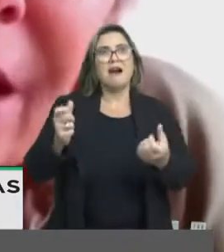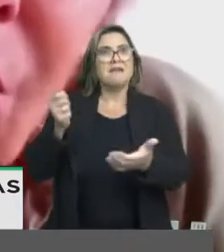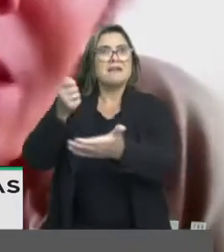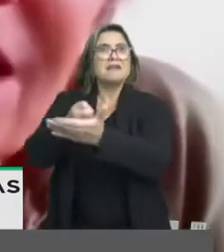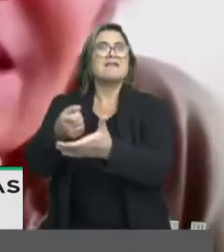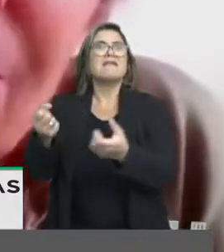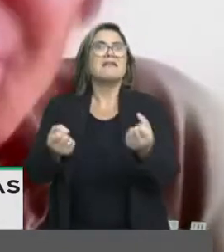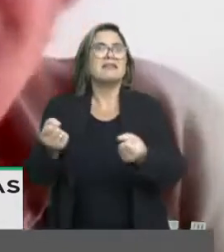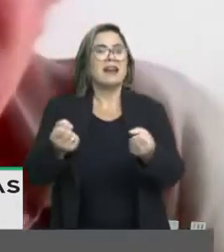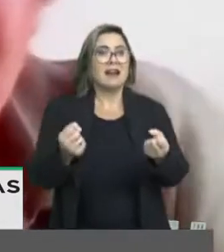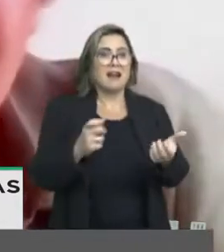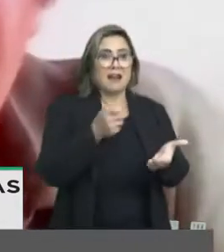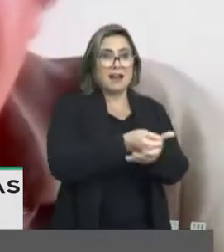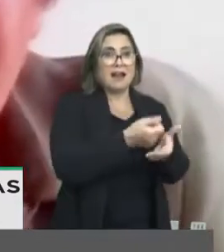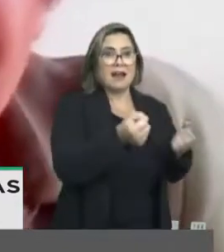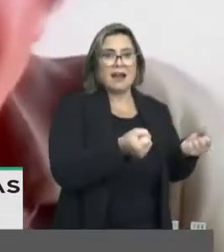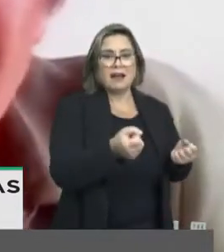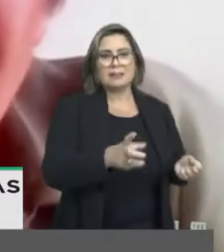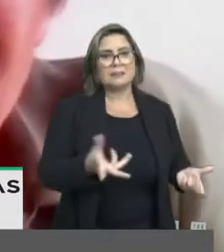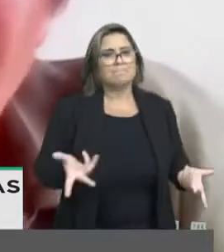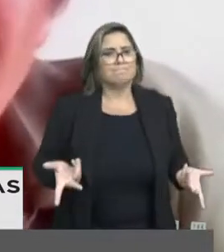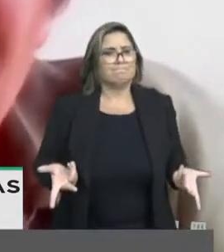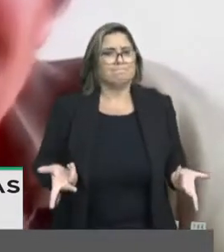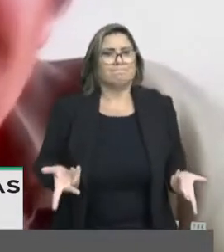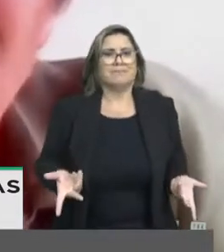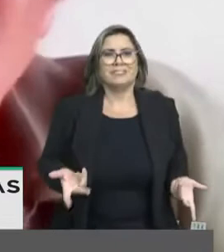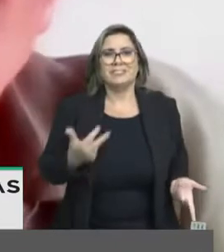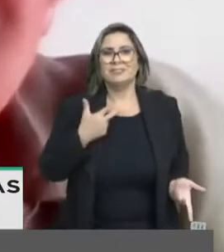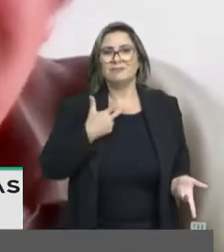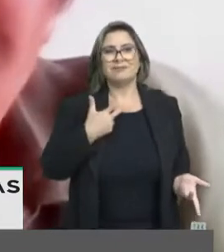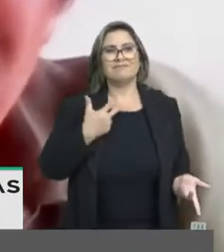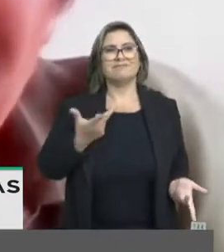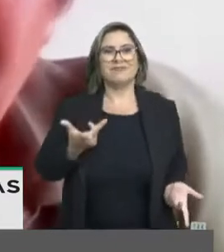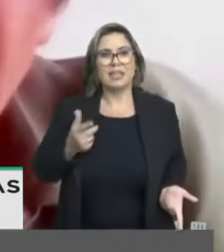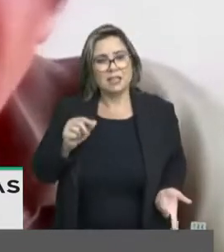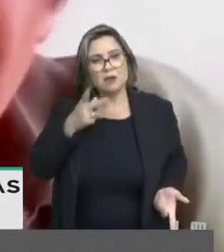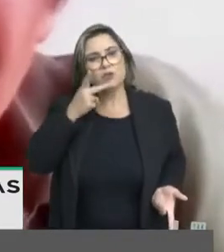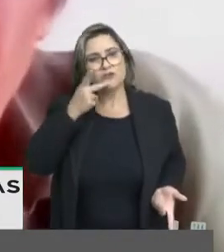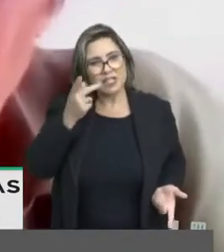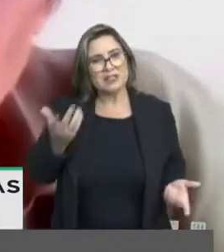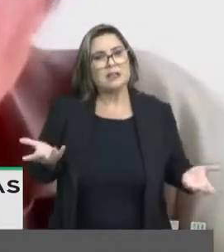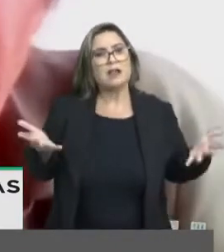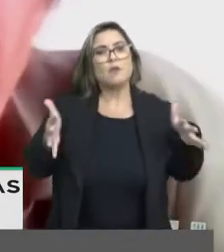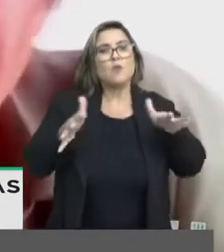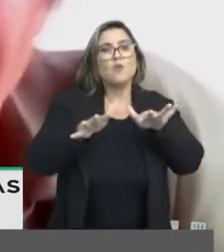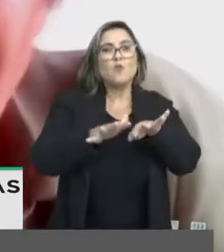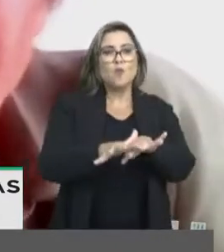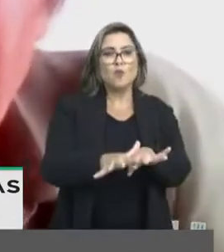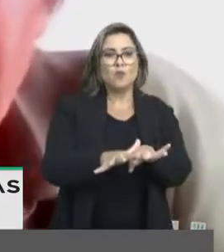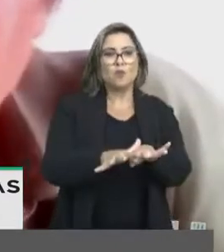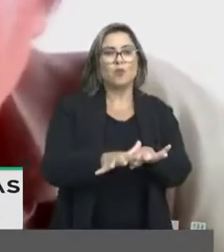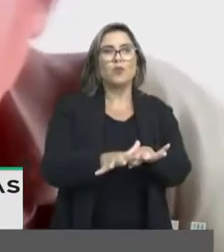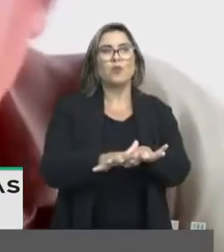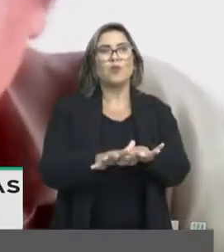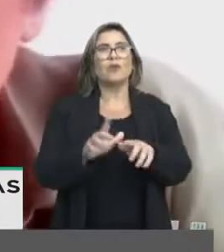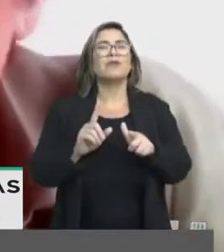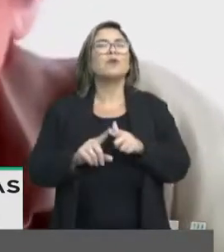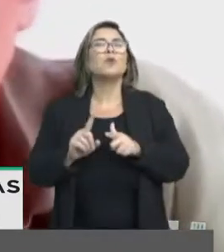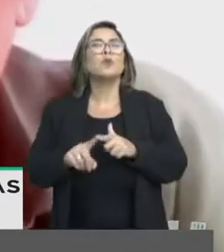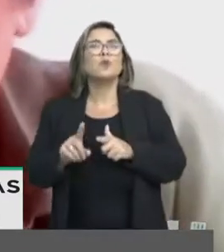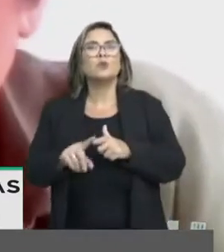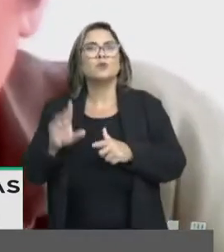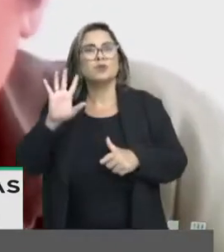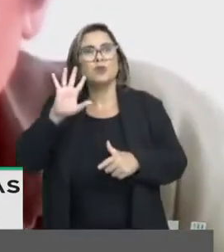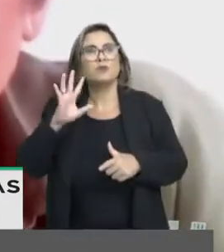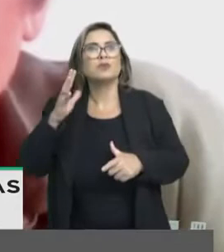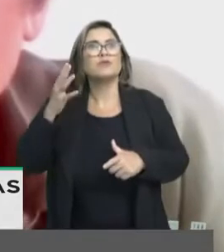adquirir com isenção de IPI. Então, veja, isso é uma política de inclusão. Então, qual é o problema que o governo tem com as